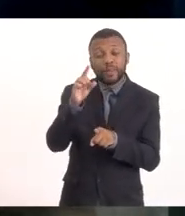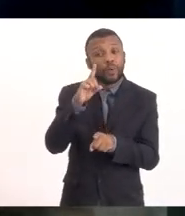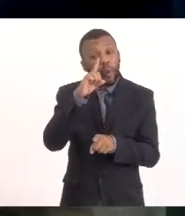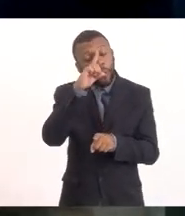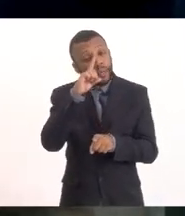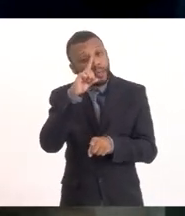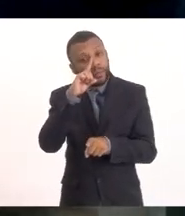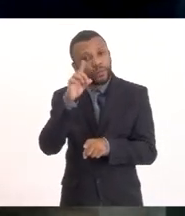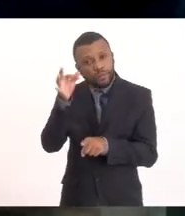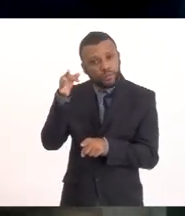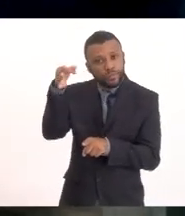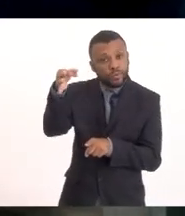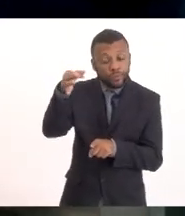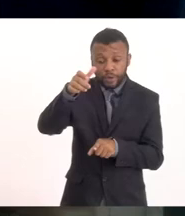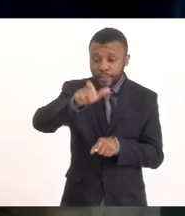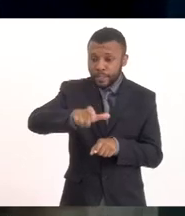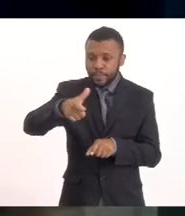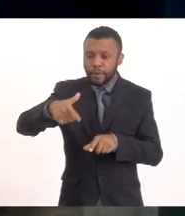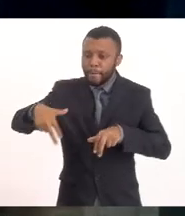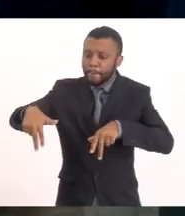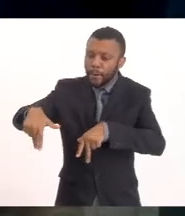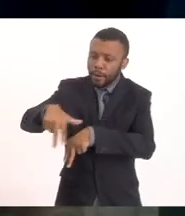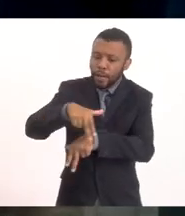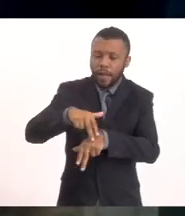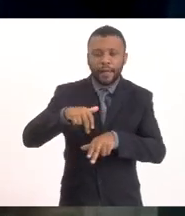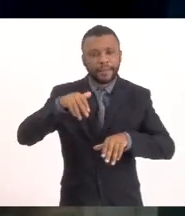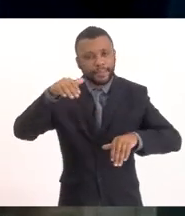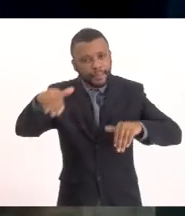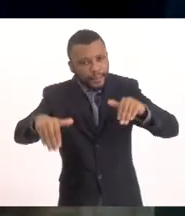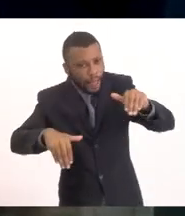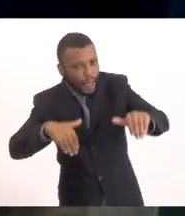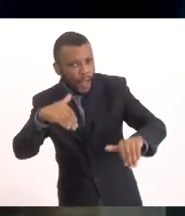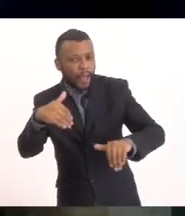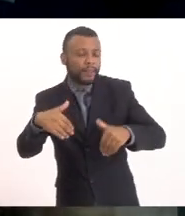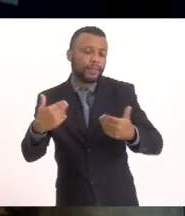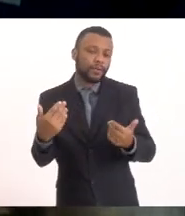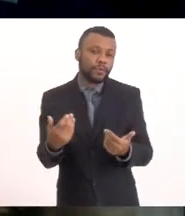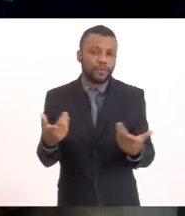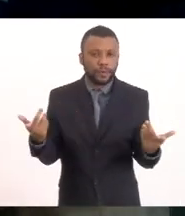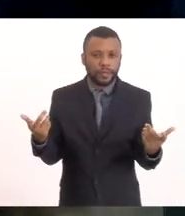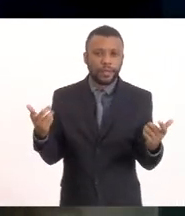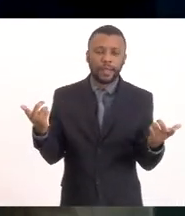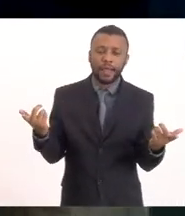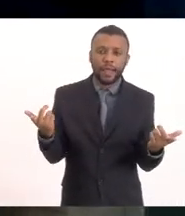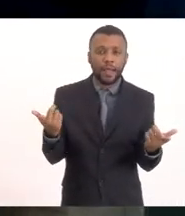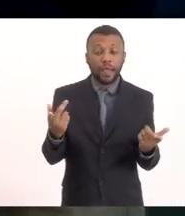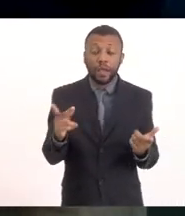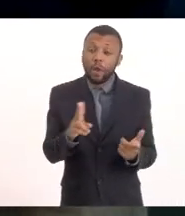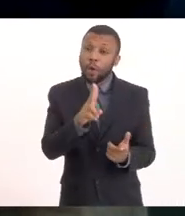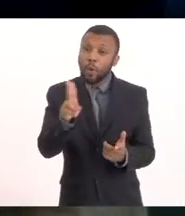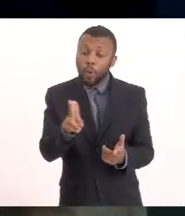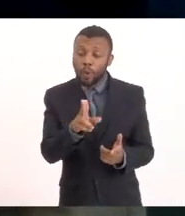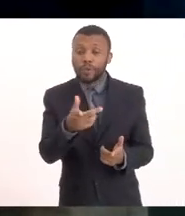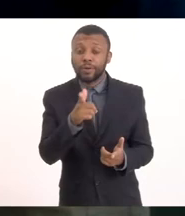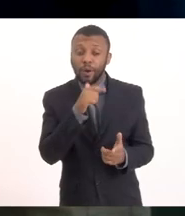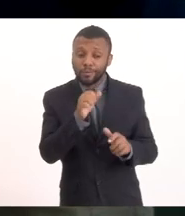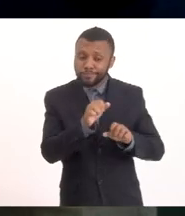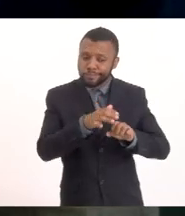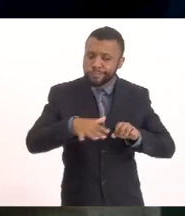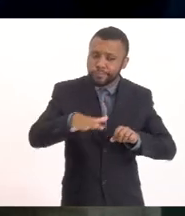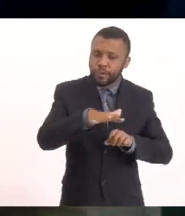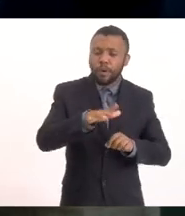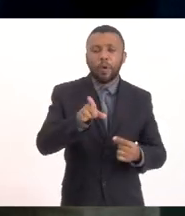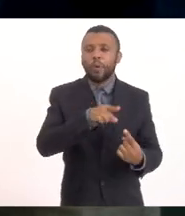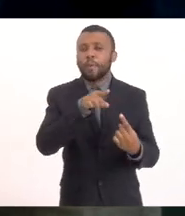Que trafegam Nadam E E tem Como Subsistência A pesca E As